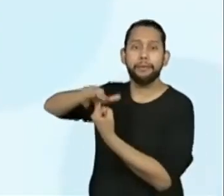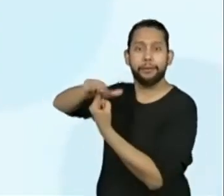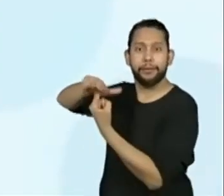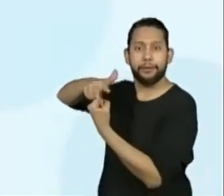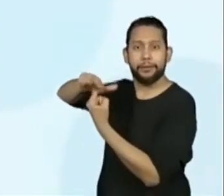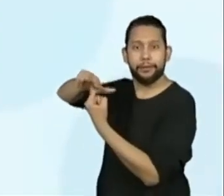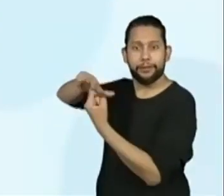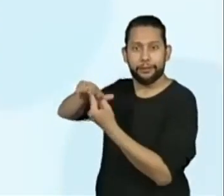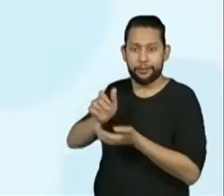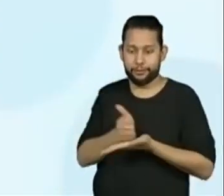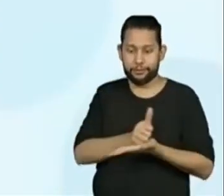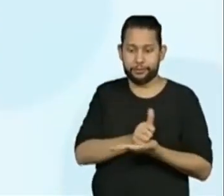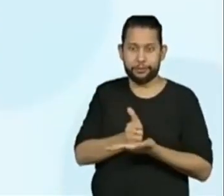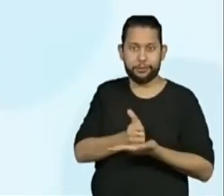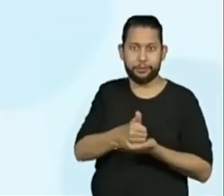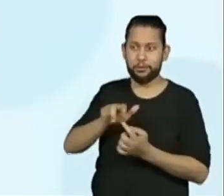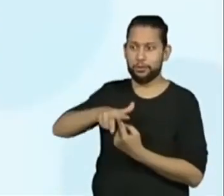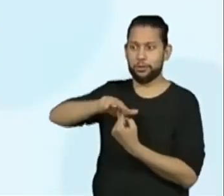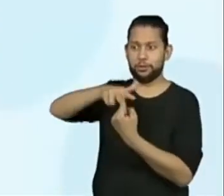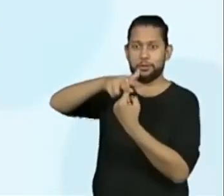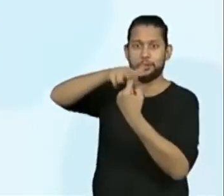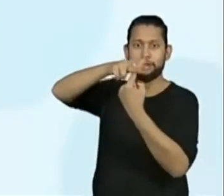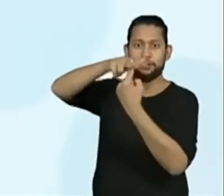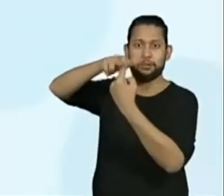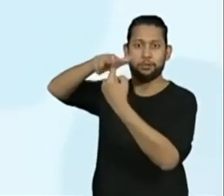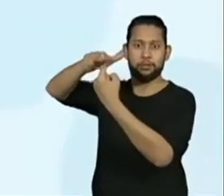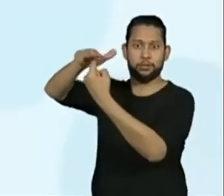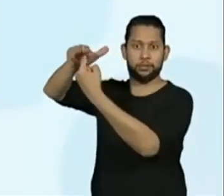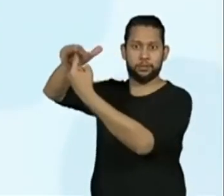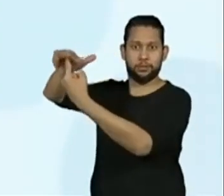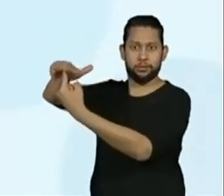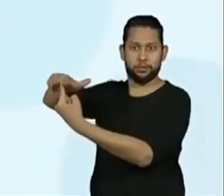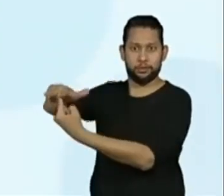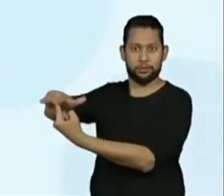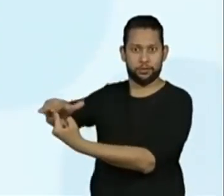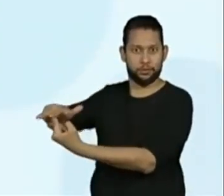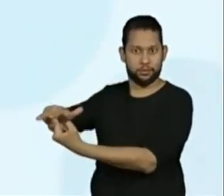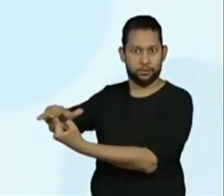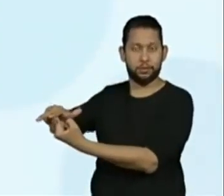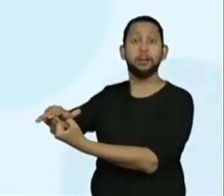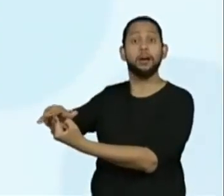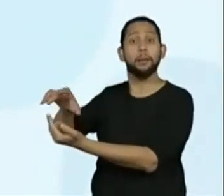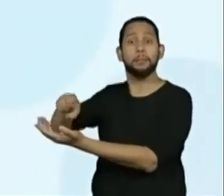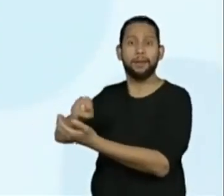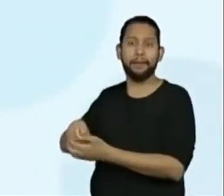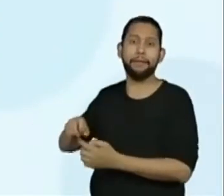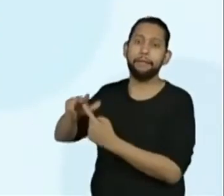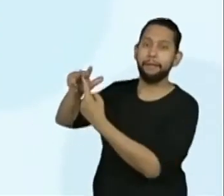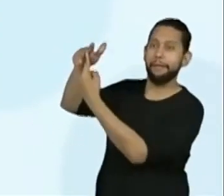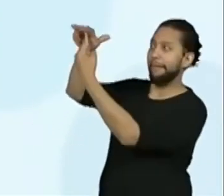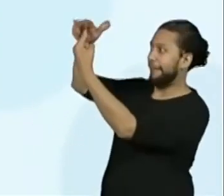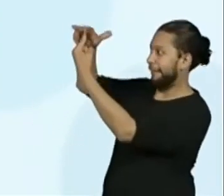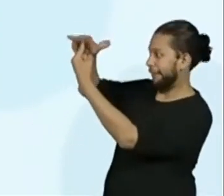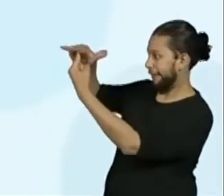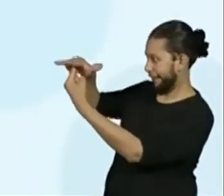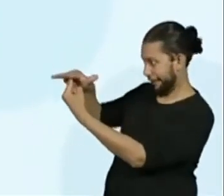gratuitamente para que jovens e crianças possam continuar aprendendo durante a pandemia.